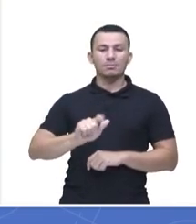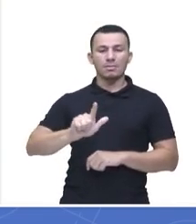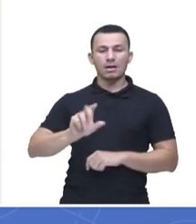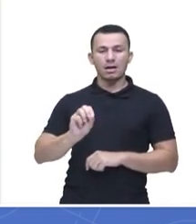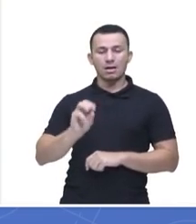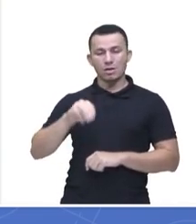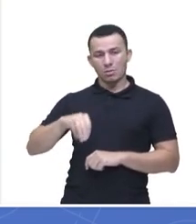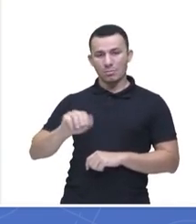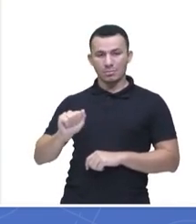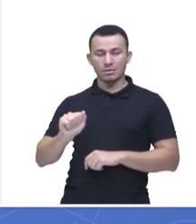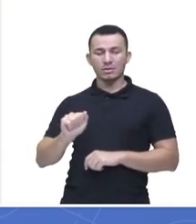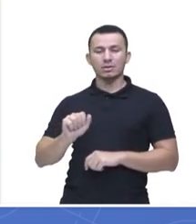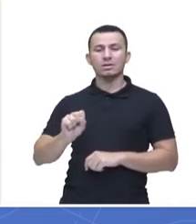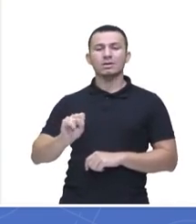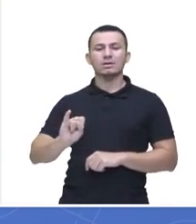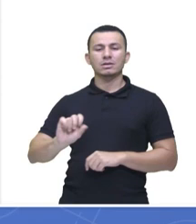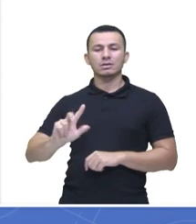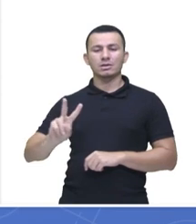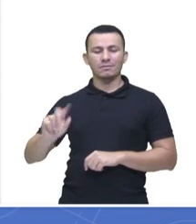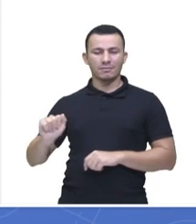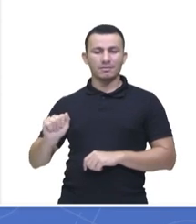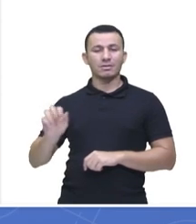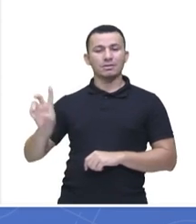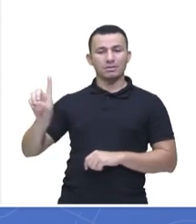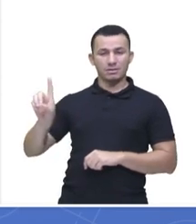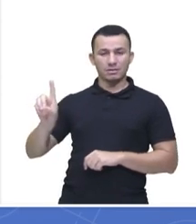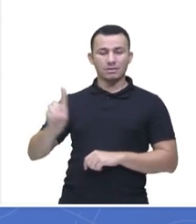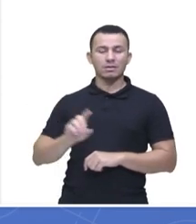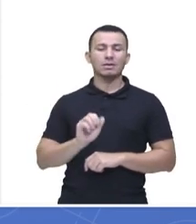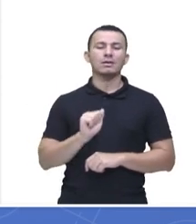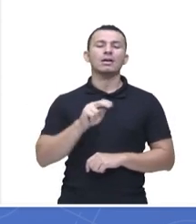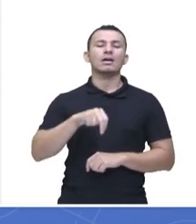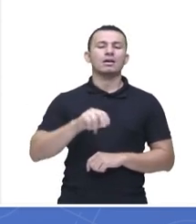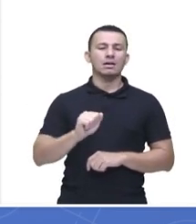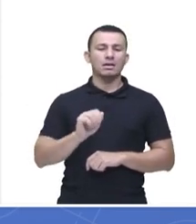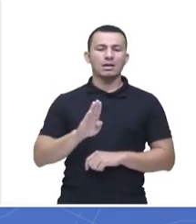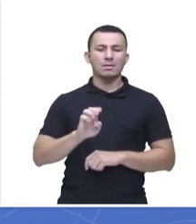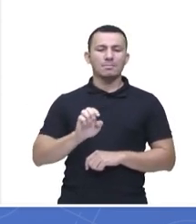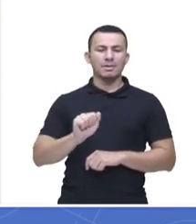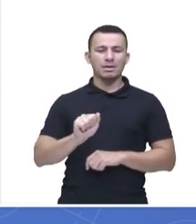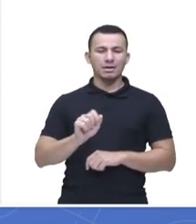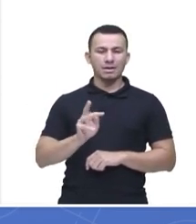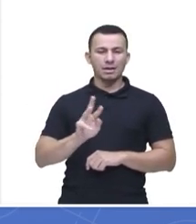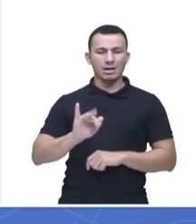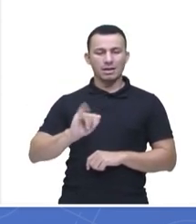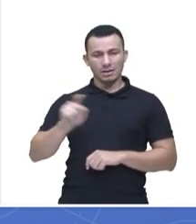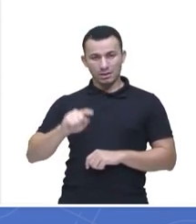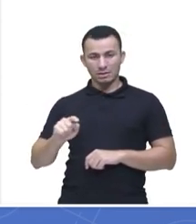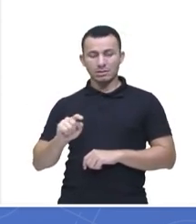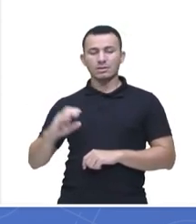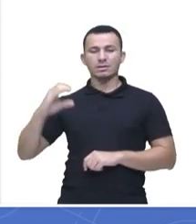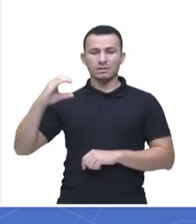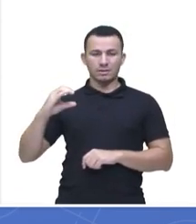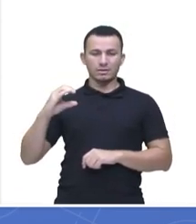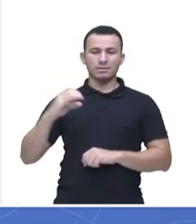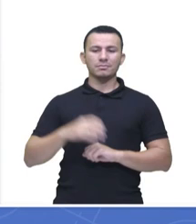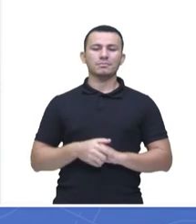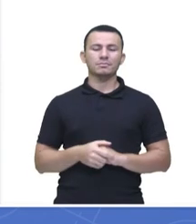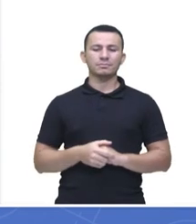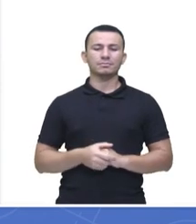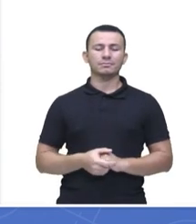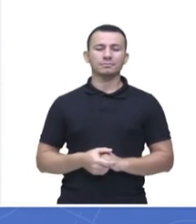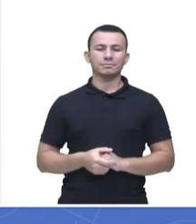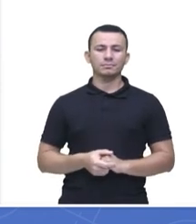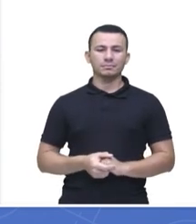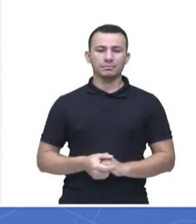Paloma Silva, letra D. Ana Beatriz, também letra C, né? Ela já é a letra C, quer dizer,